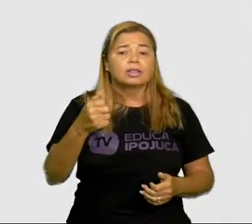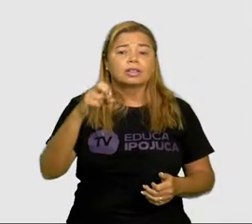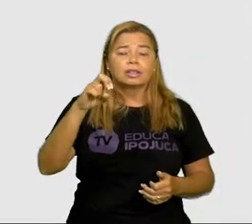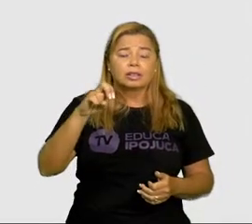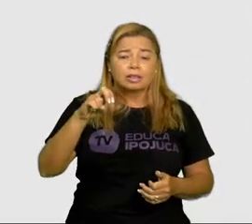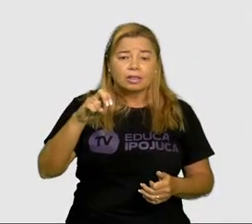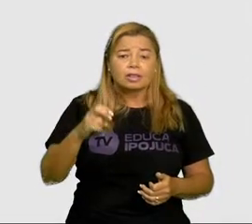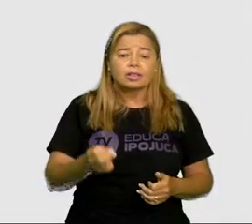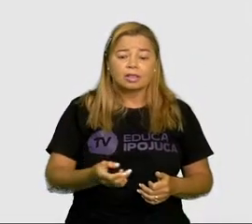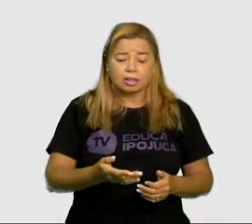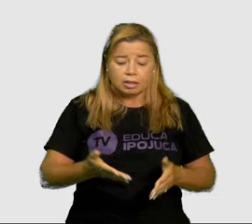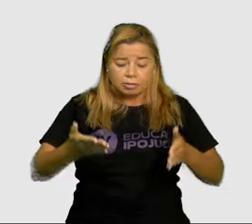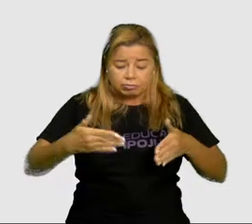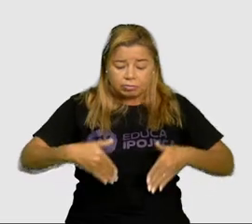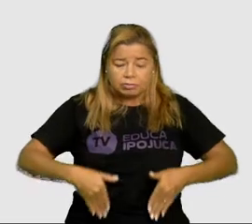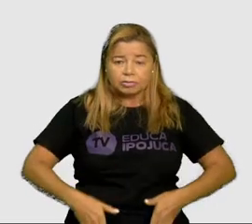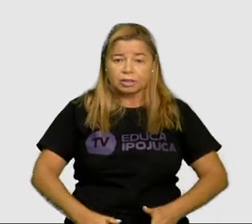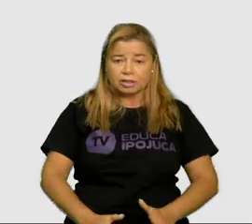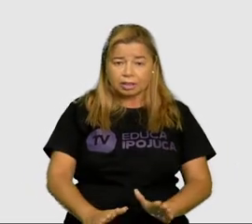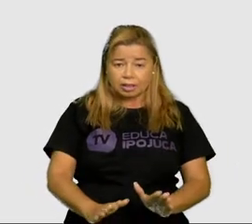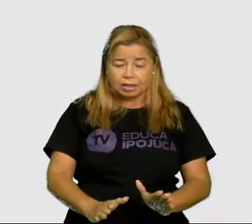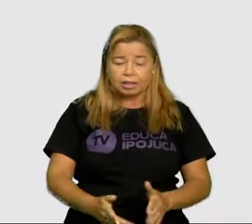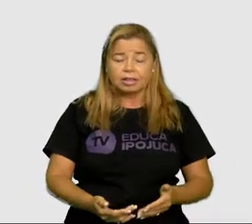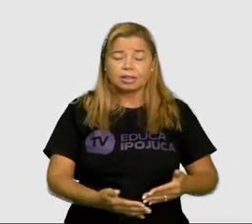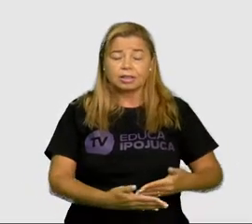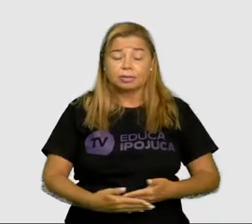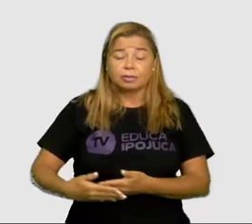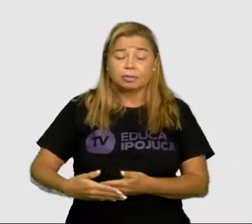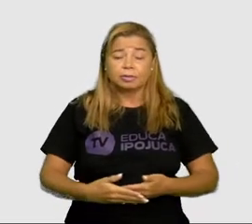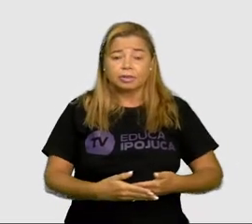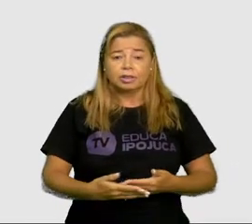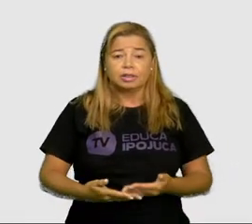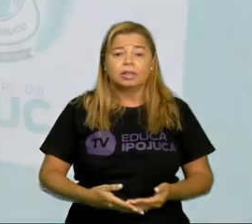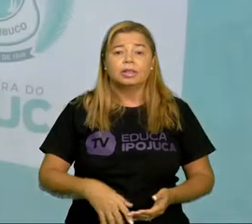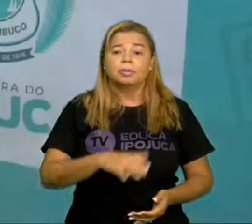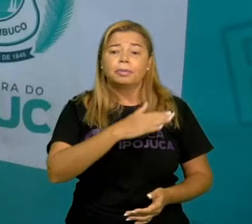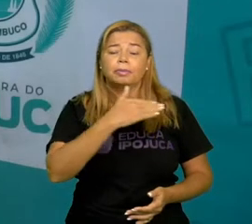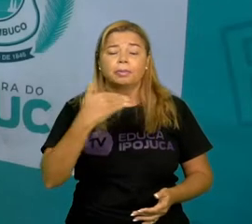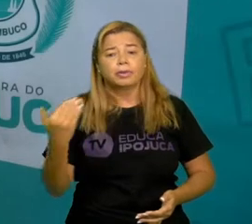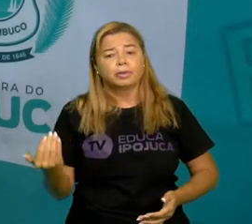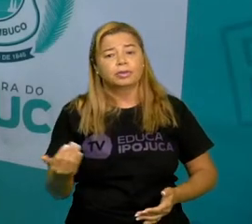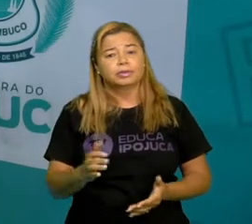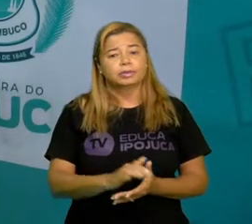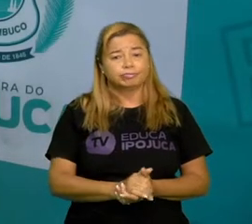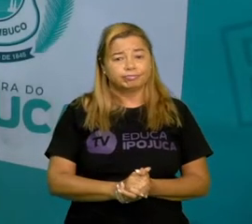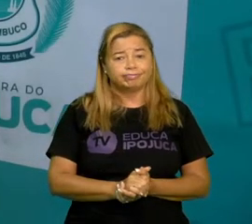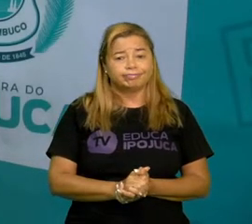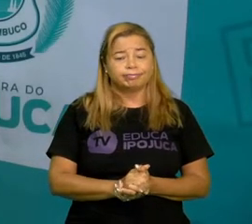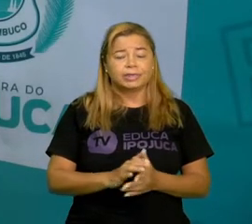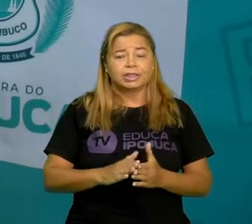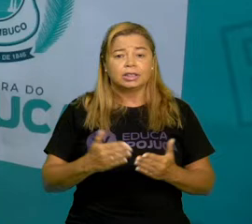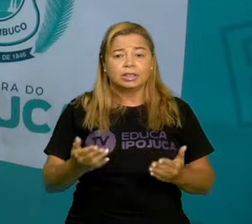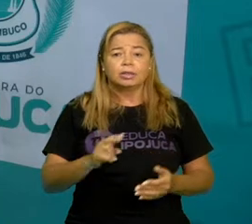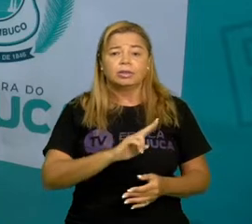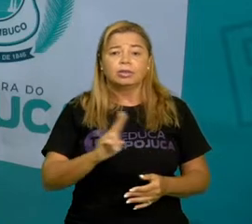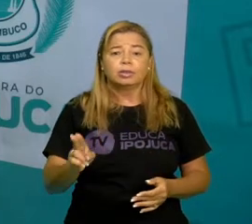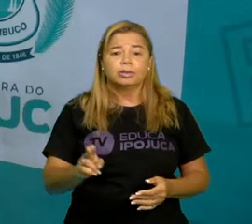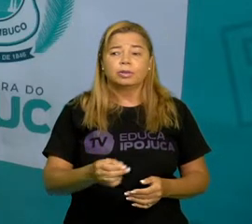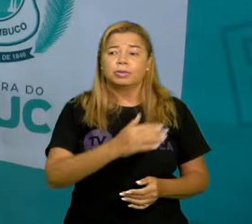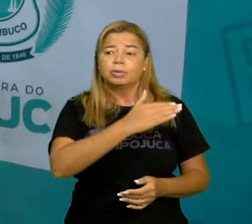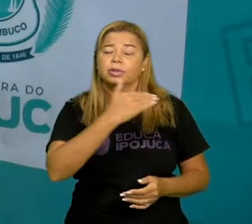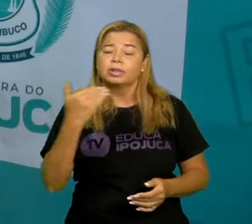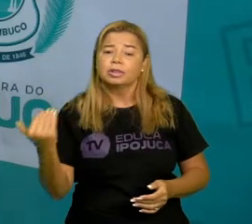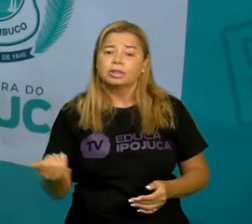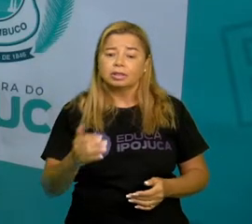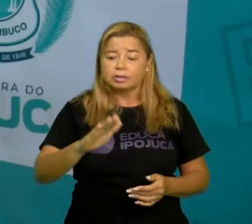Brasil nascida viva, a cada mil, né, é verdade, a cada 1015 morrem. E isso a gente chama de mortalidade infantil. Então, vocês